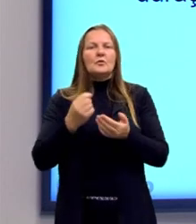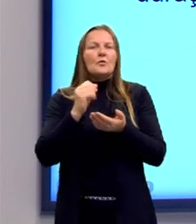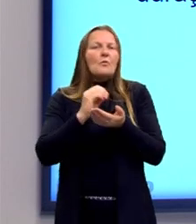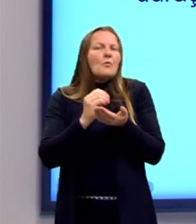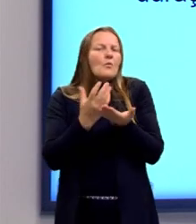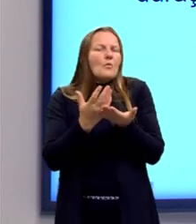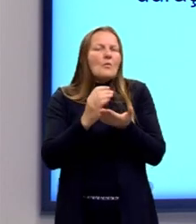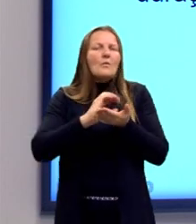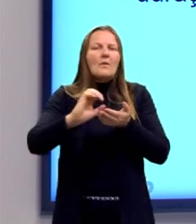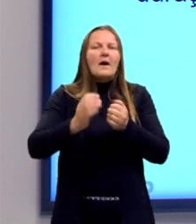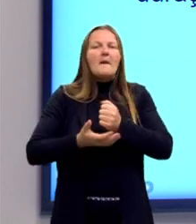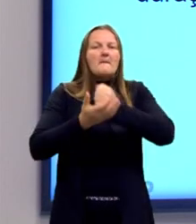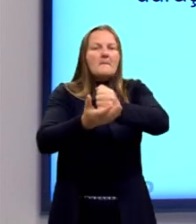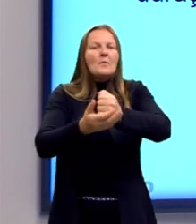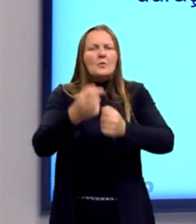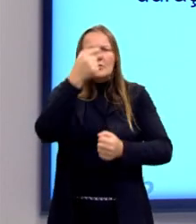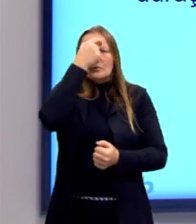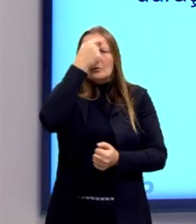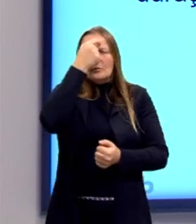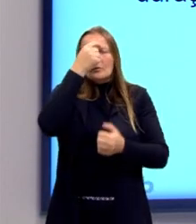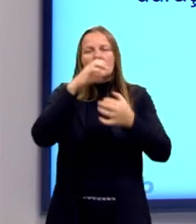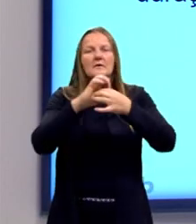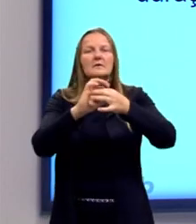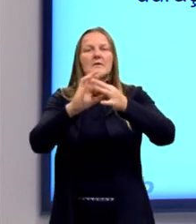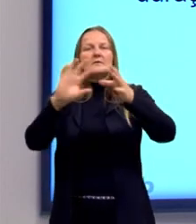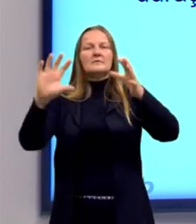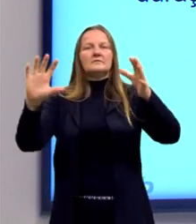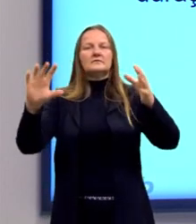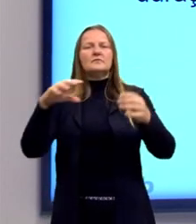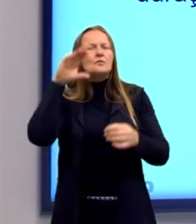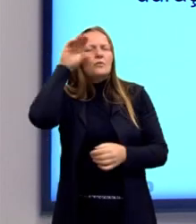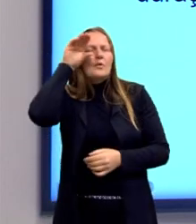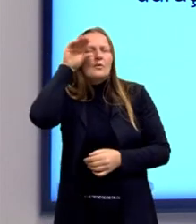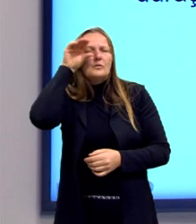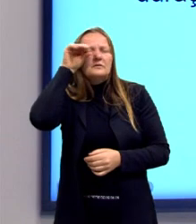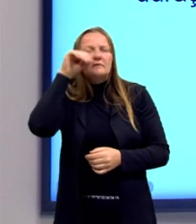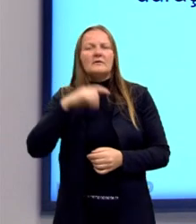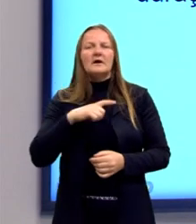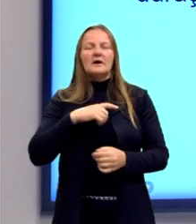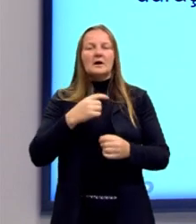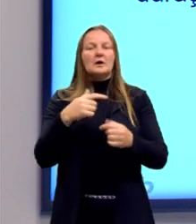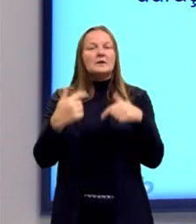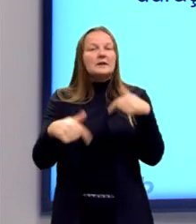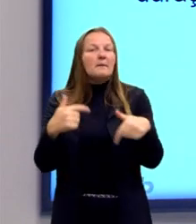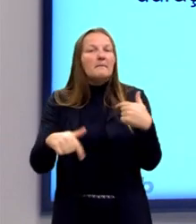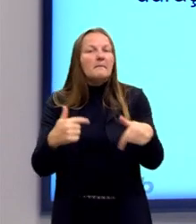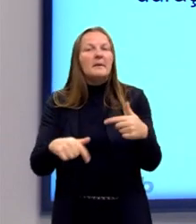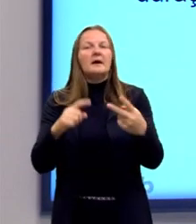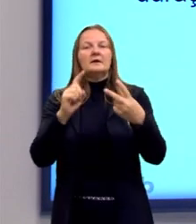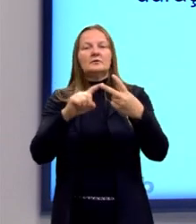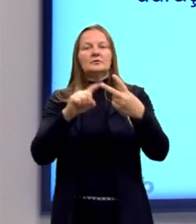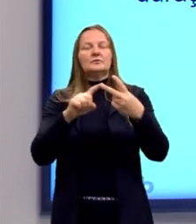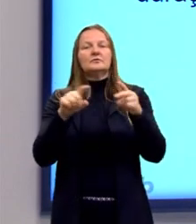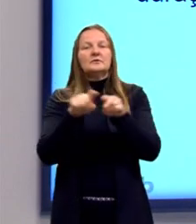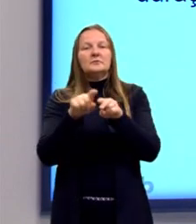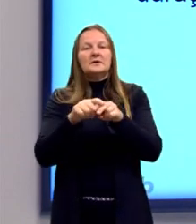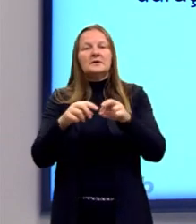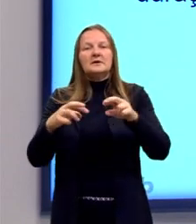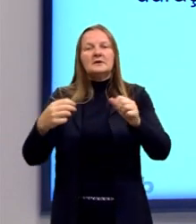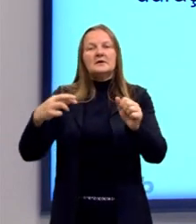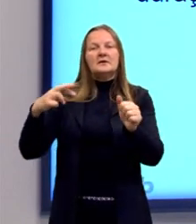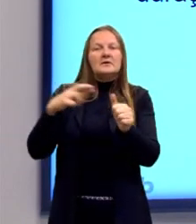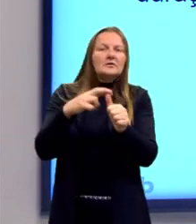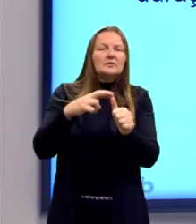pública de consenti-la livremente, de observar o seu emprego e lhe fixar repartição, a